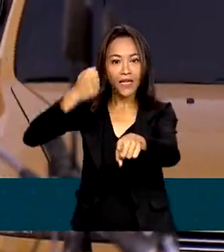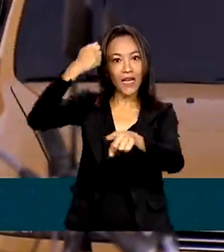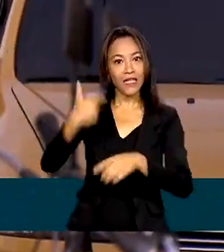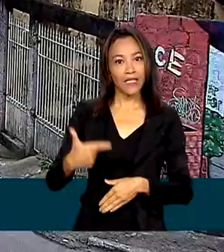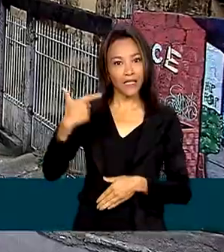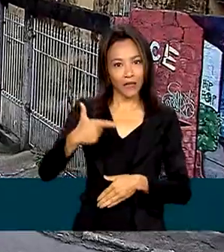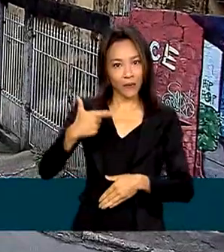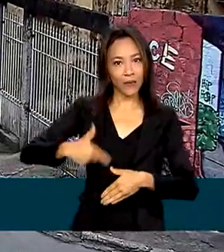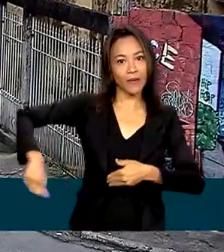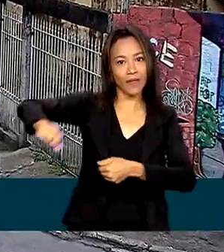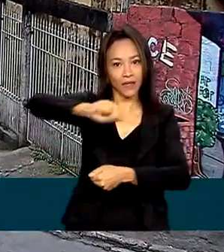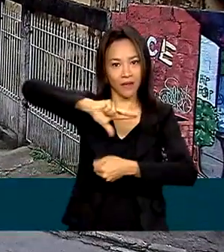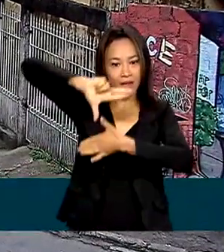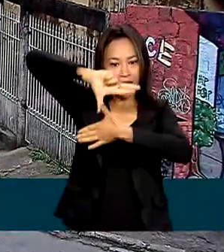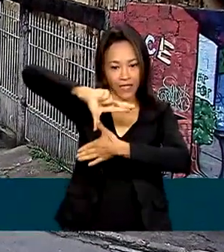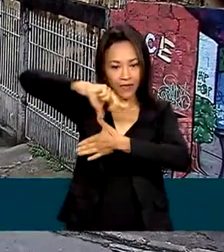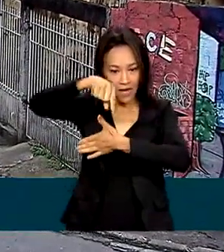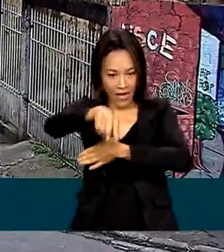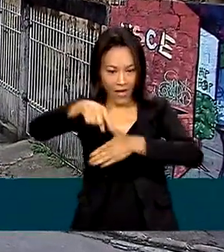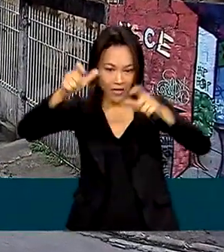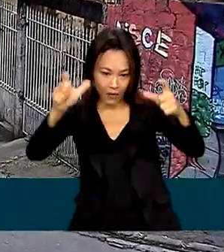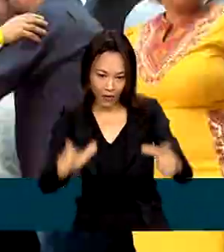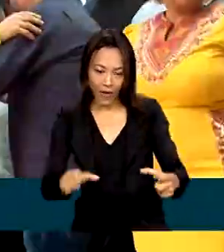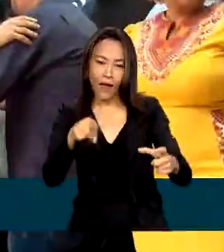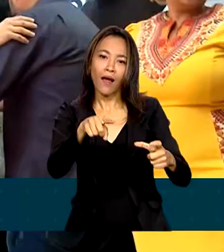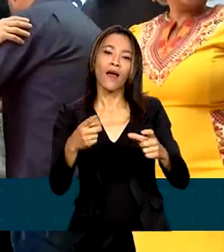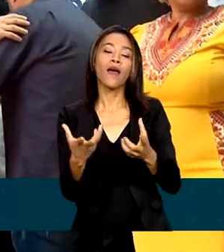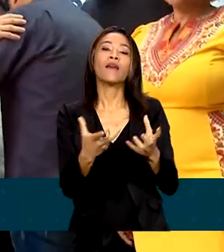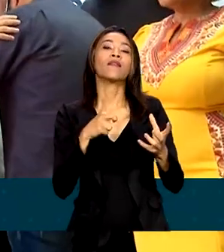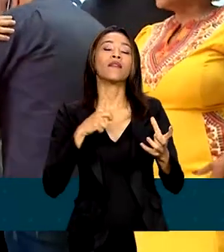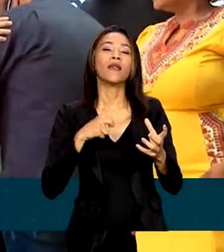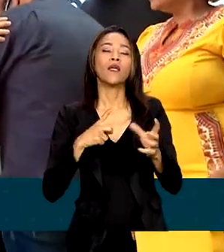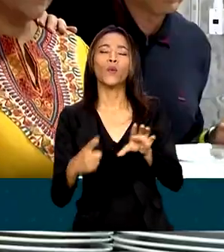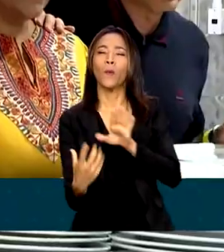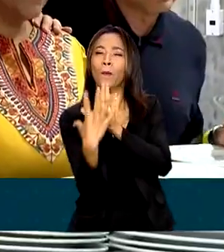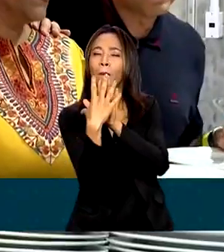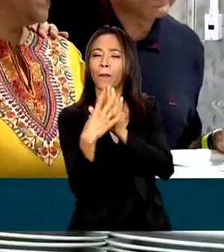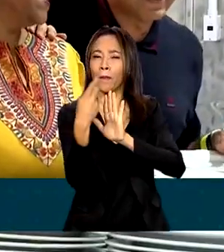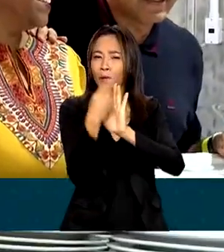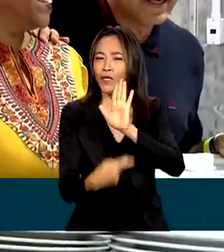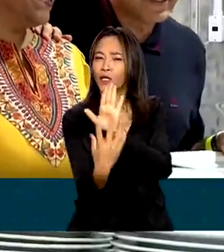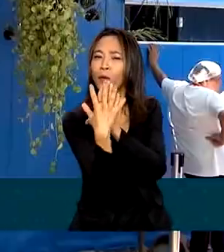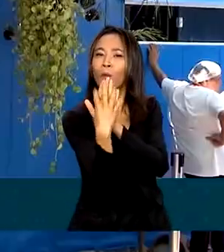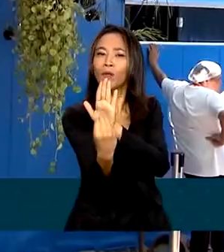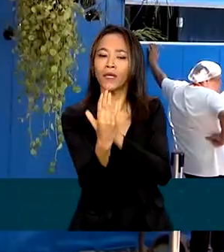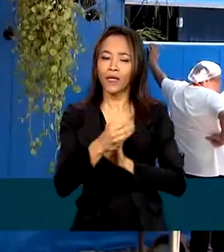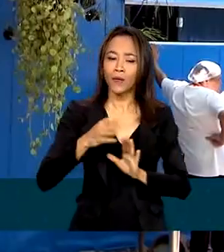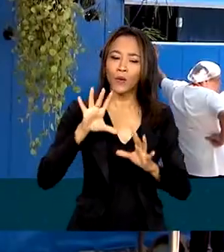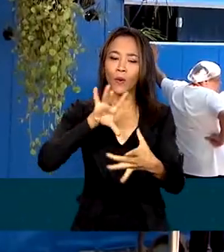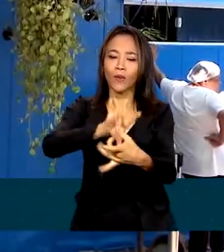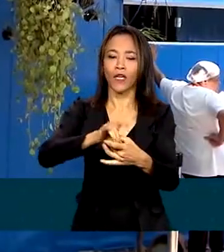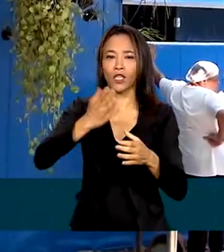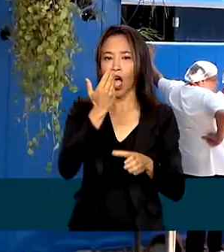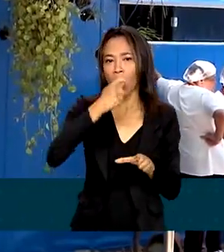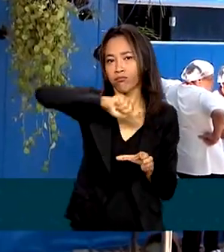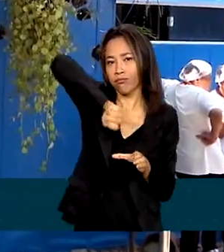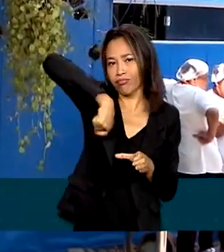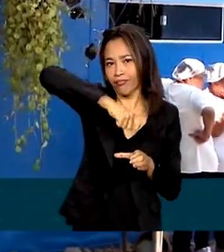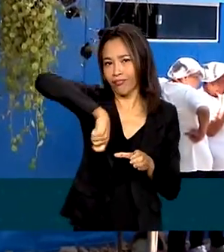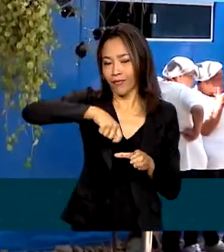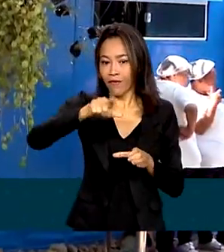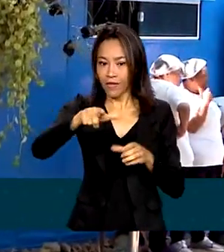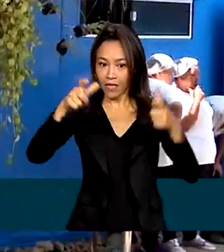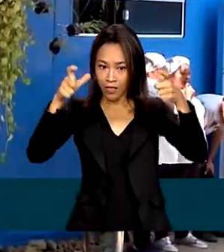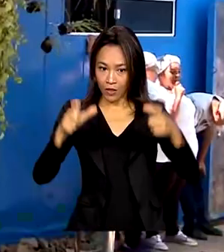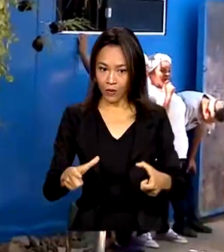América Latina, Heliópolis, recebe um projeto modelo de geração de renda na área da gastronomia. A Cozinha Escola vai funcionar